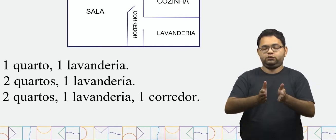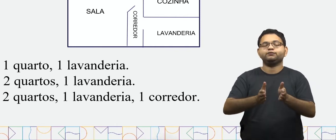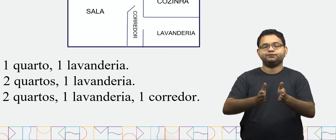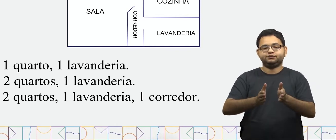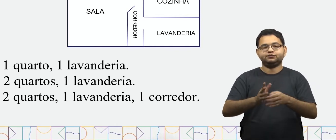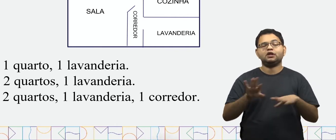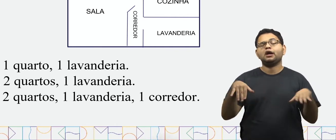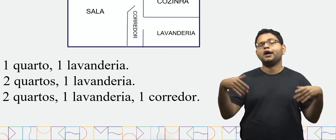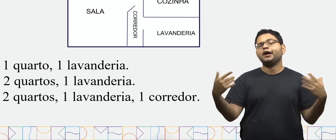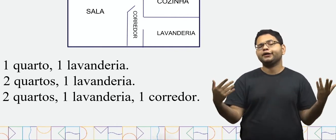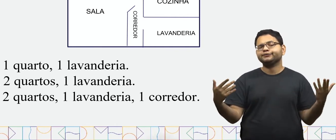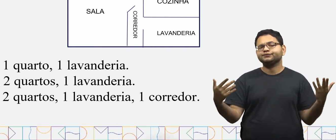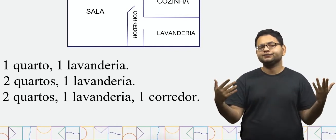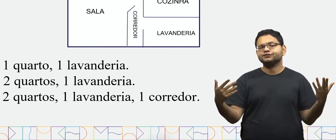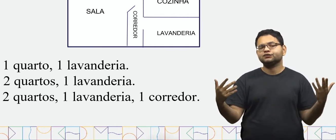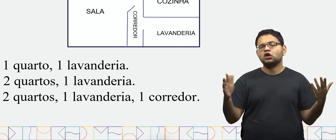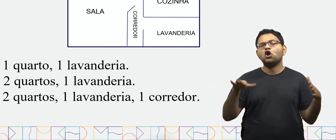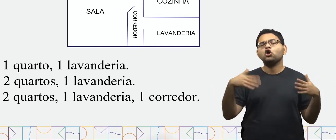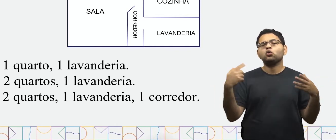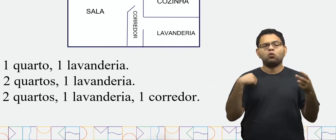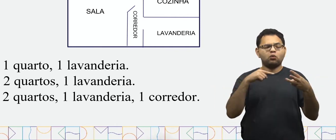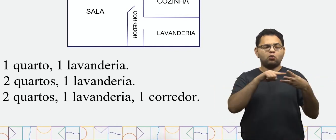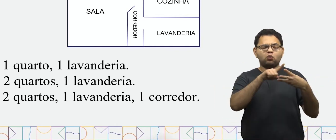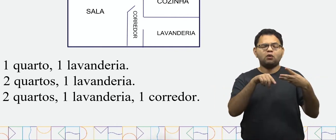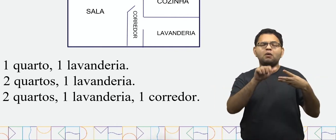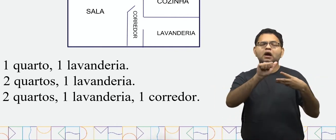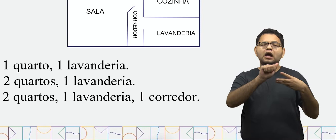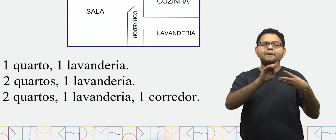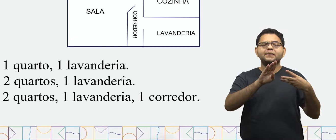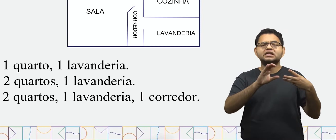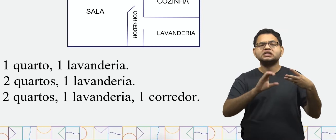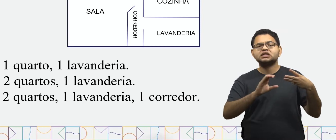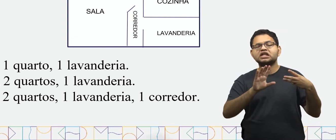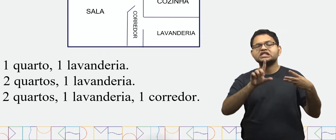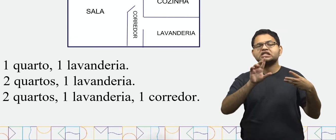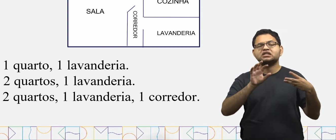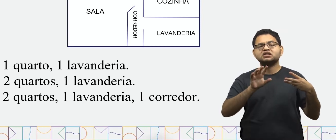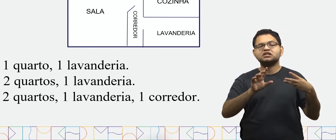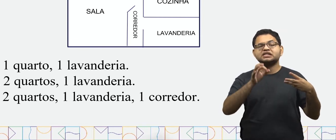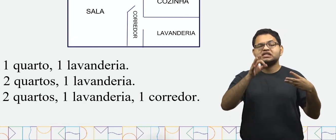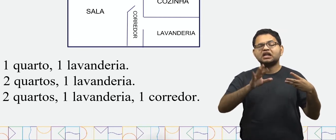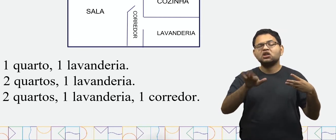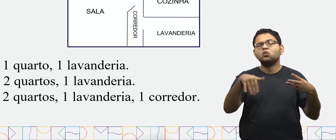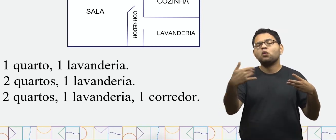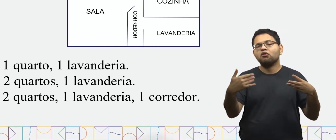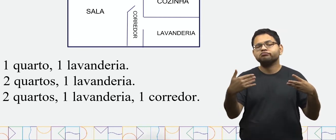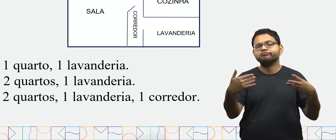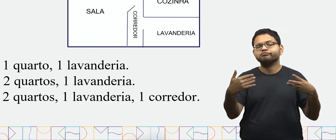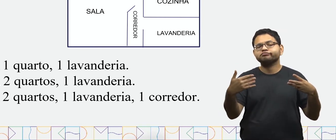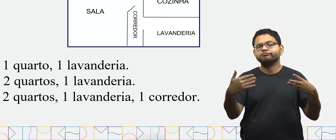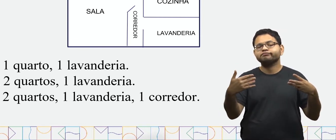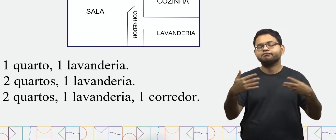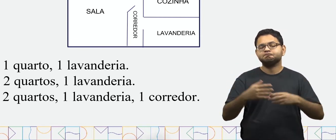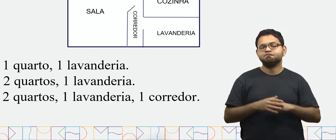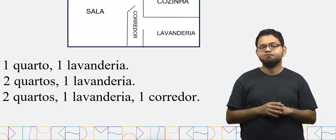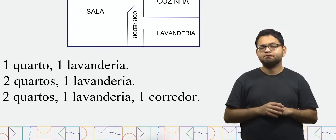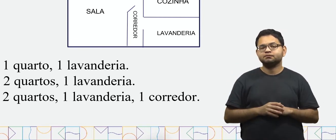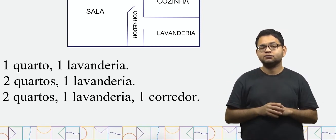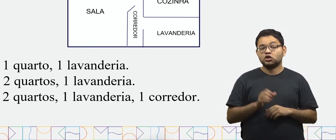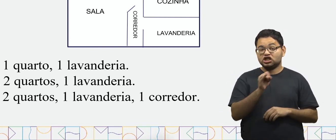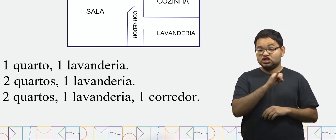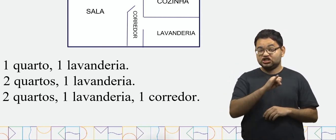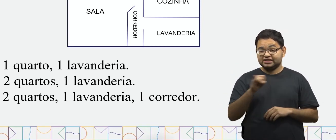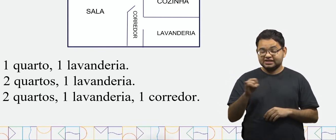e um corredor. E aí, qual é a resposta certa? Letra A, B ou